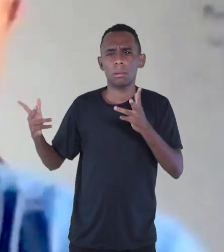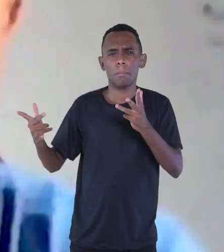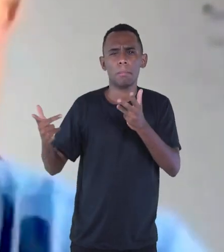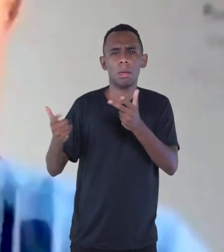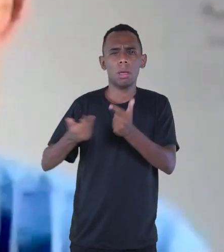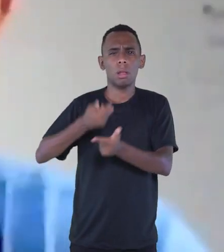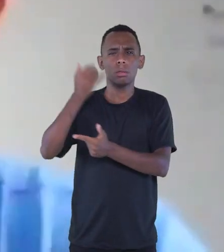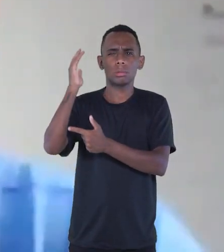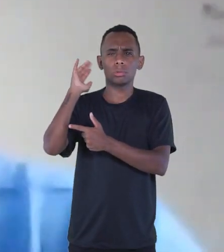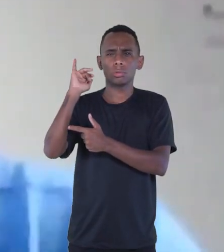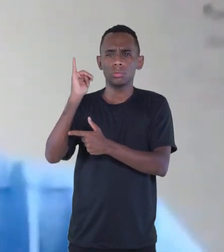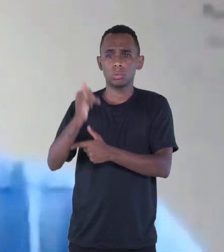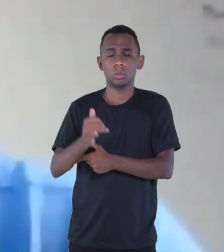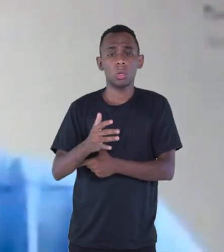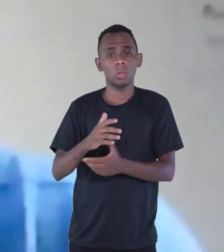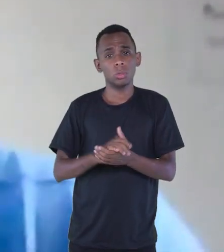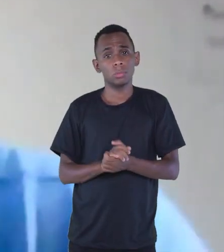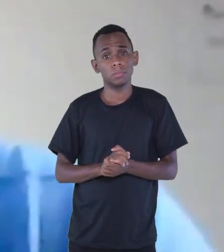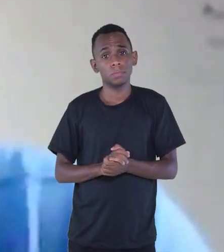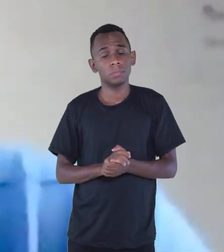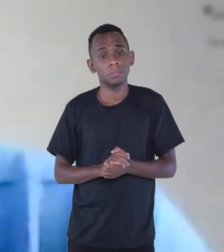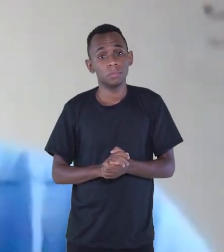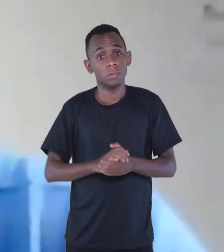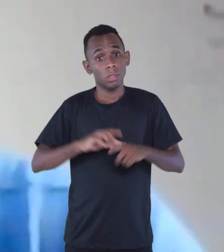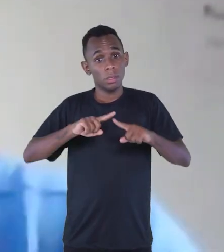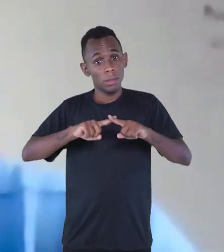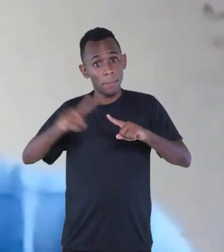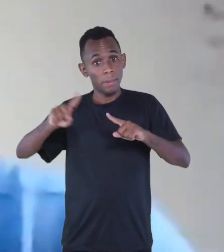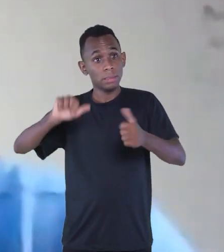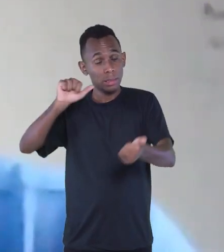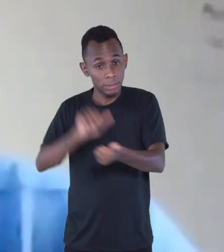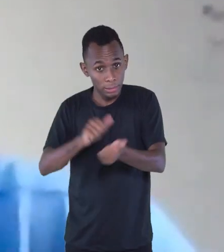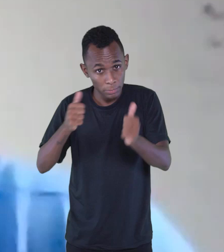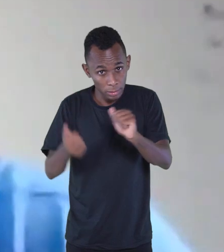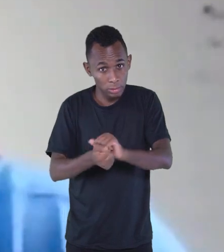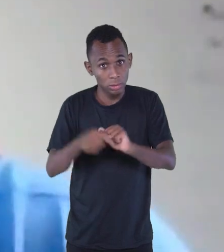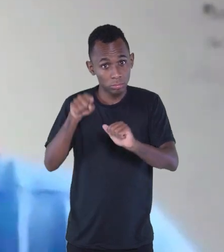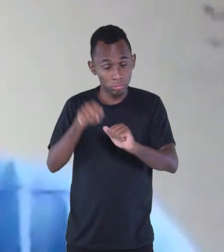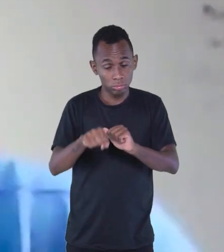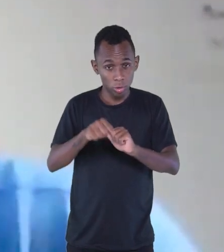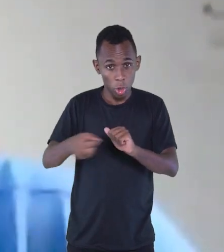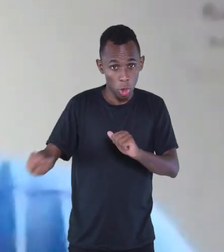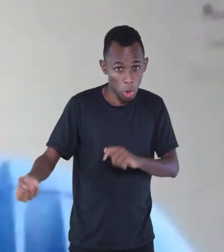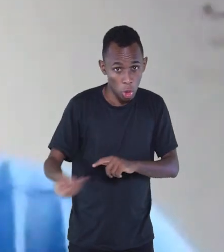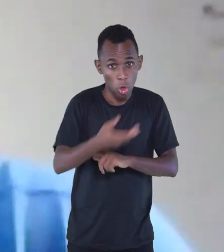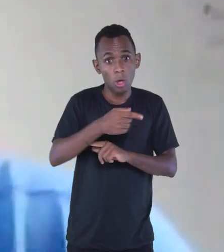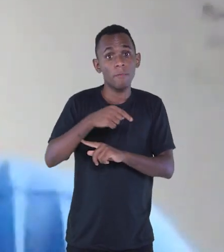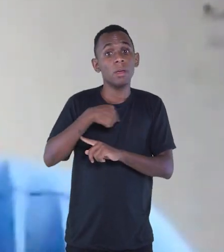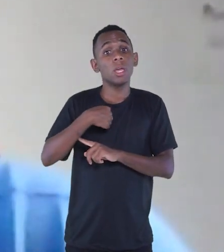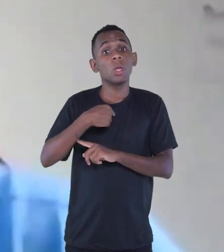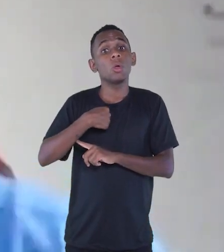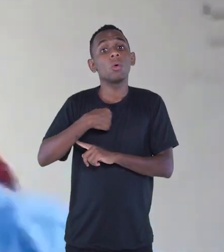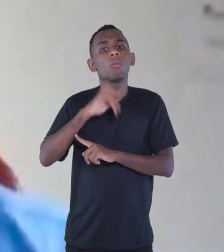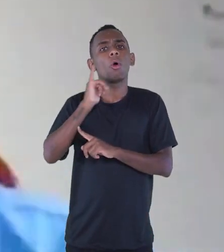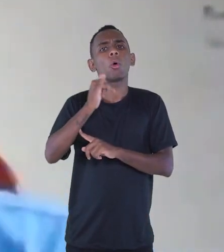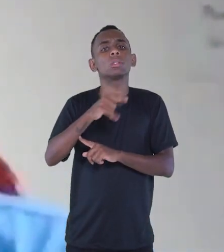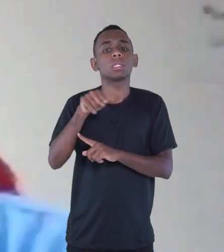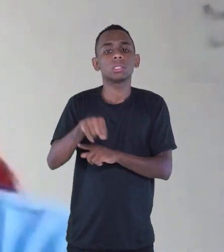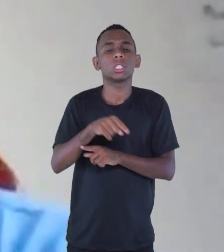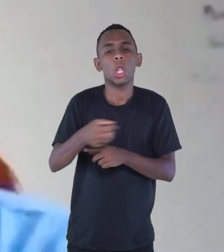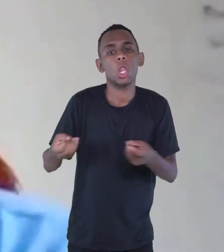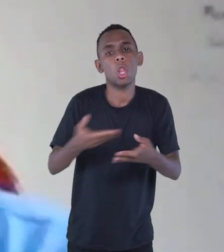É um livro que eu usei na escola. Mas a versão que o José Mauro Branche criou é fantástica. Eu falei, eu vou contar a partir dessa versão.